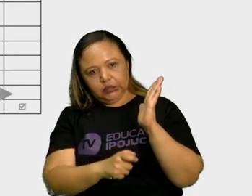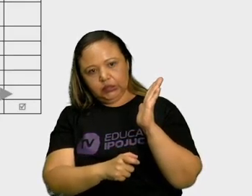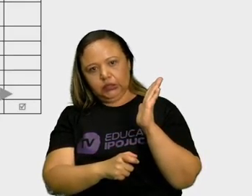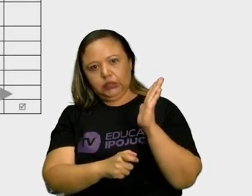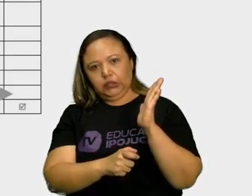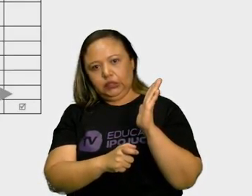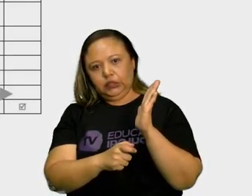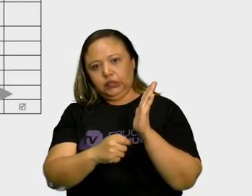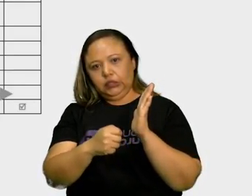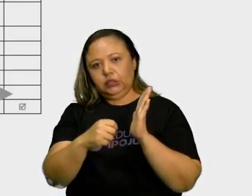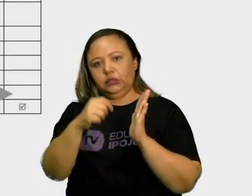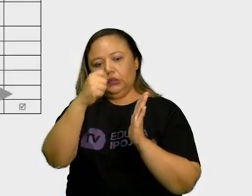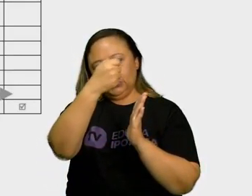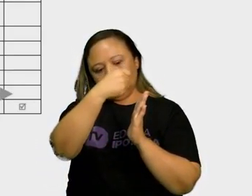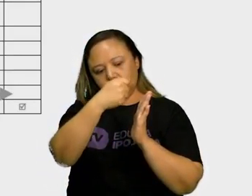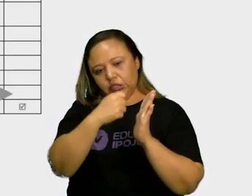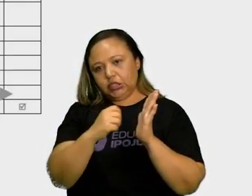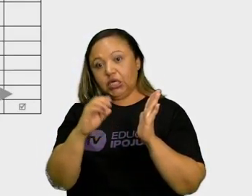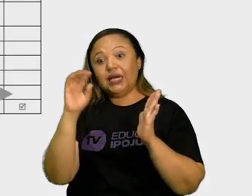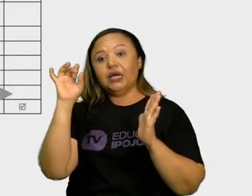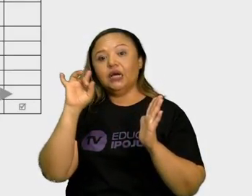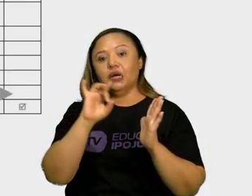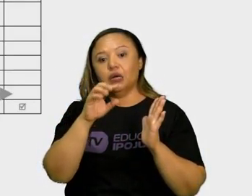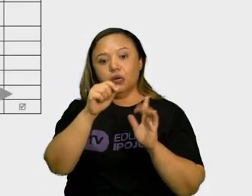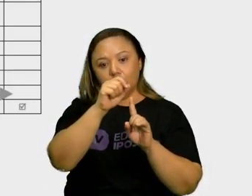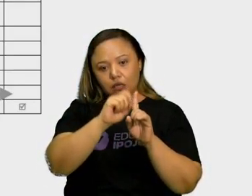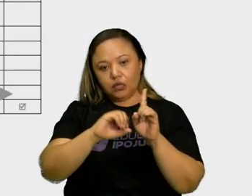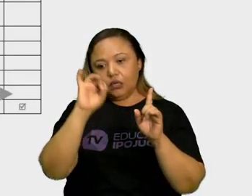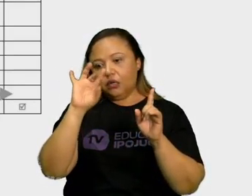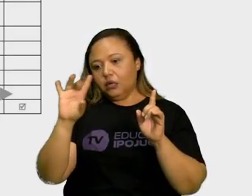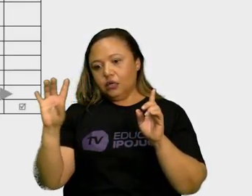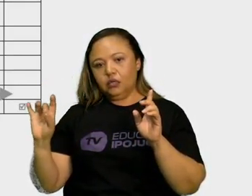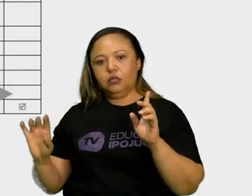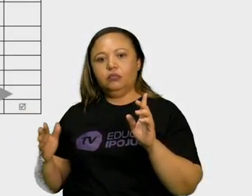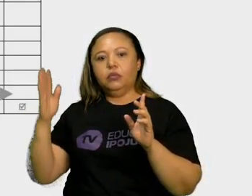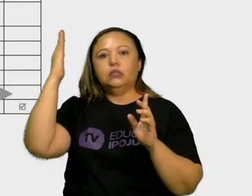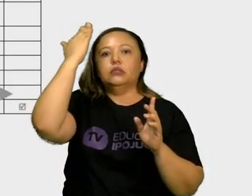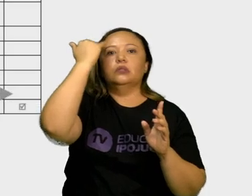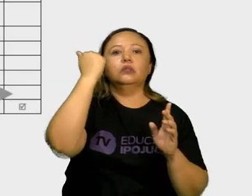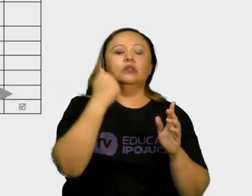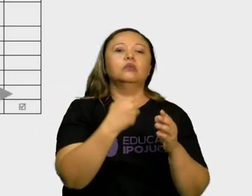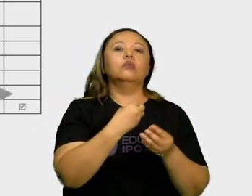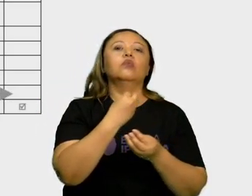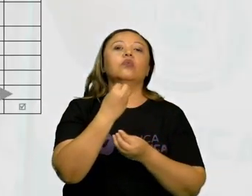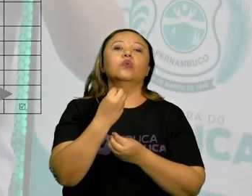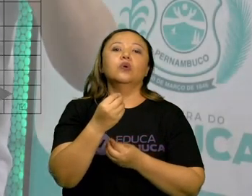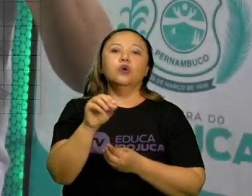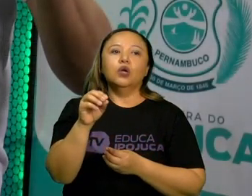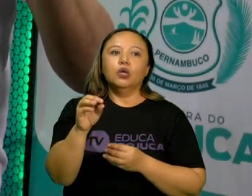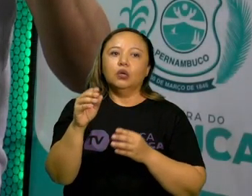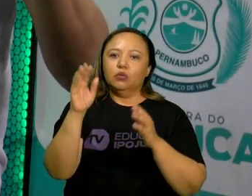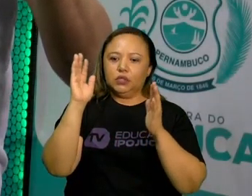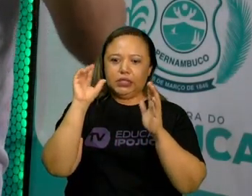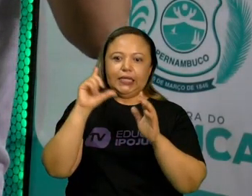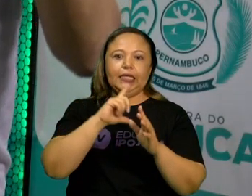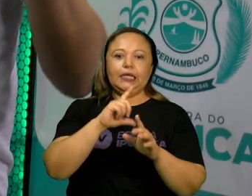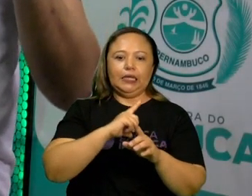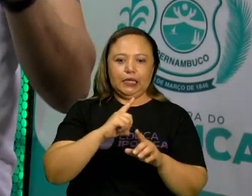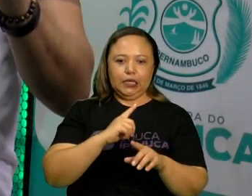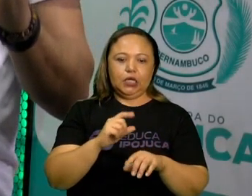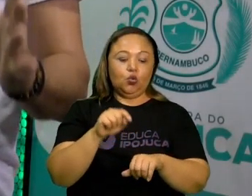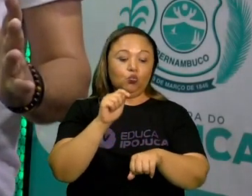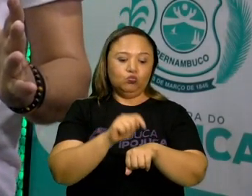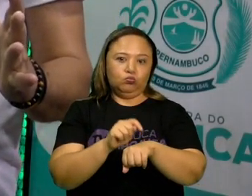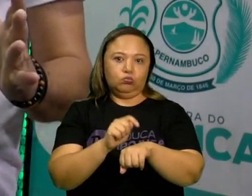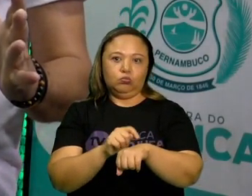exatamente o que você vai fazer em cada mês. Para você saber que você tem um tempo determinado para